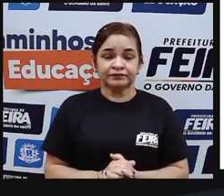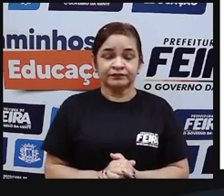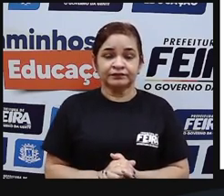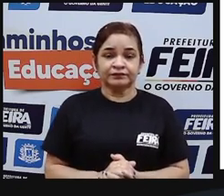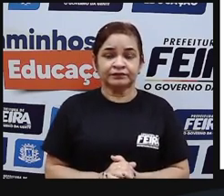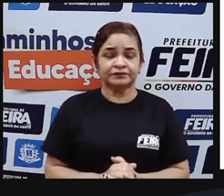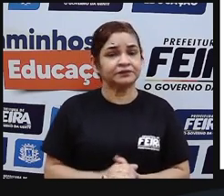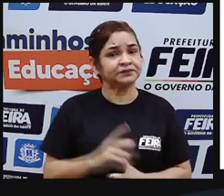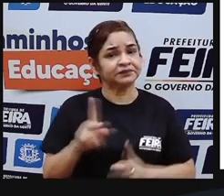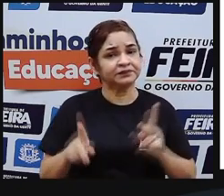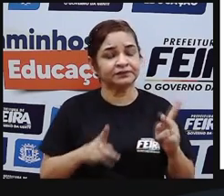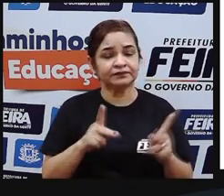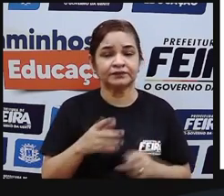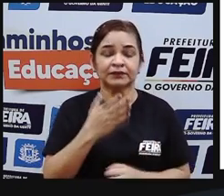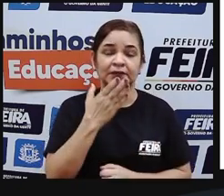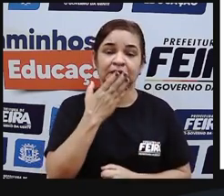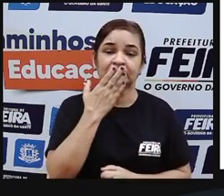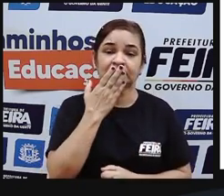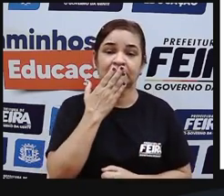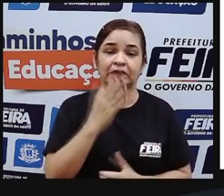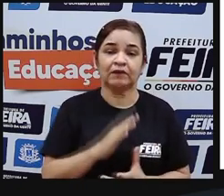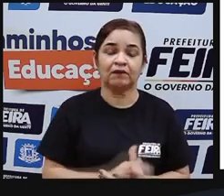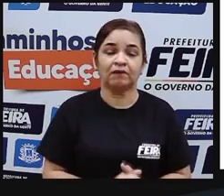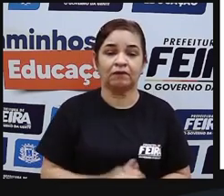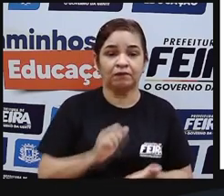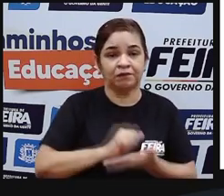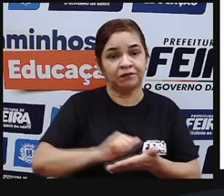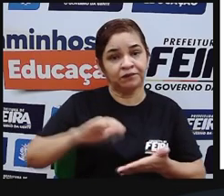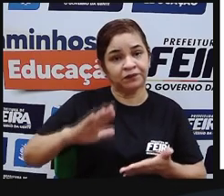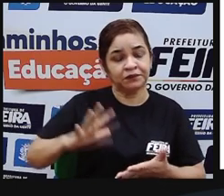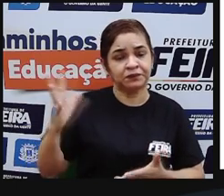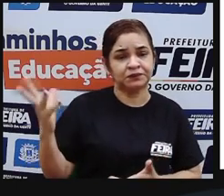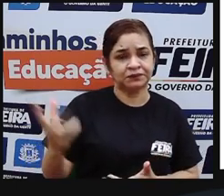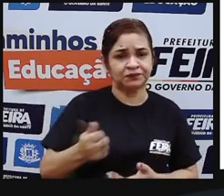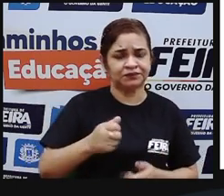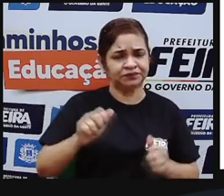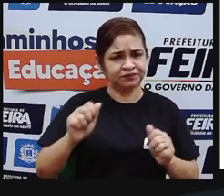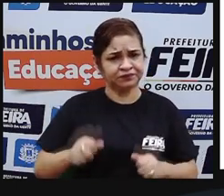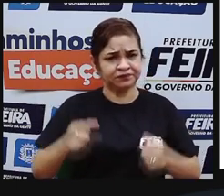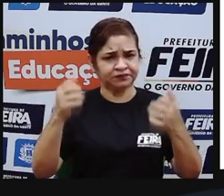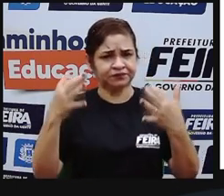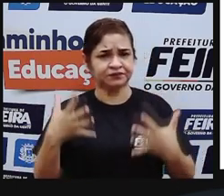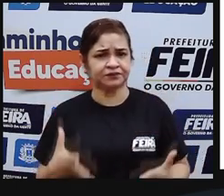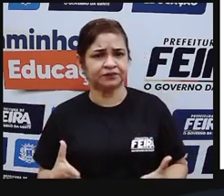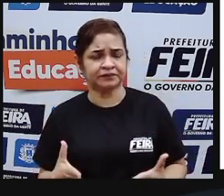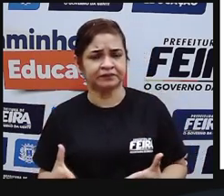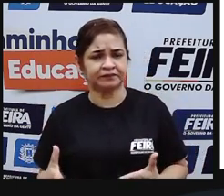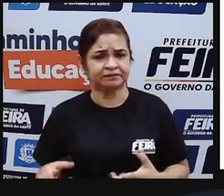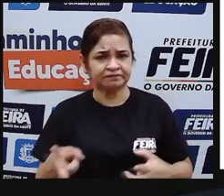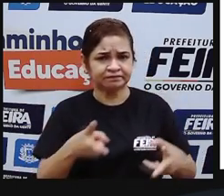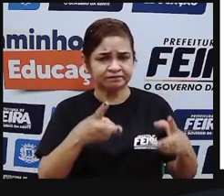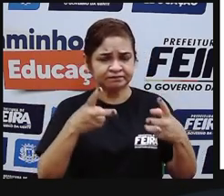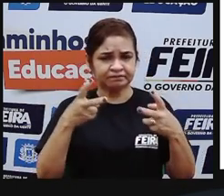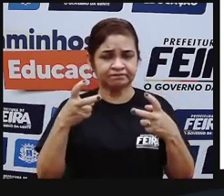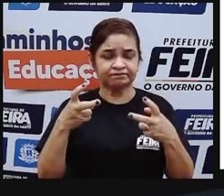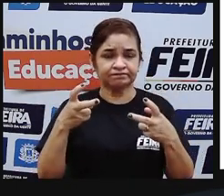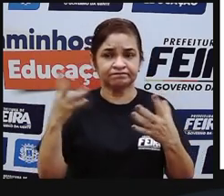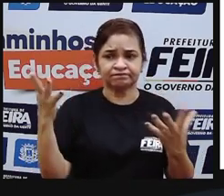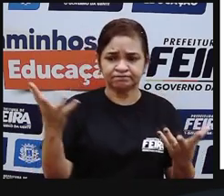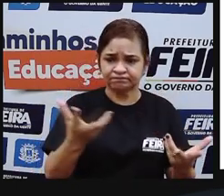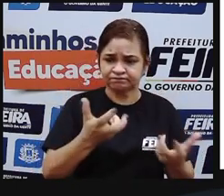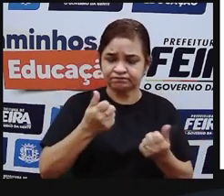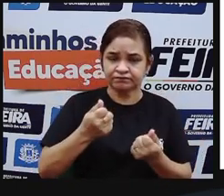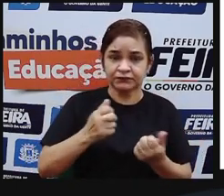povos indígenas numa característica geral a gente pode dizer que eles têm uma visão ecológica em ver o mundo